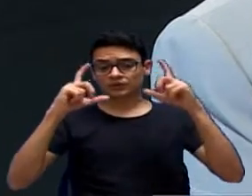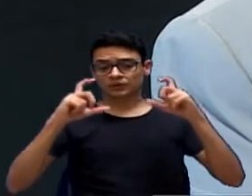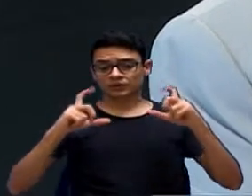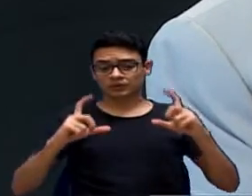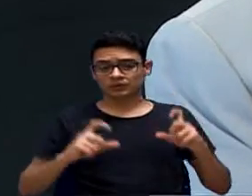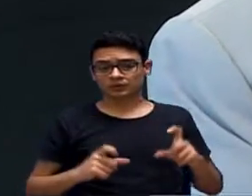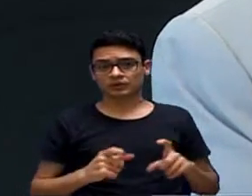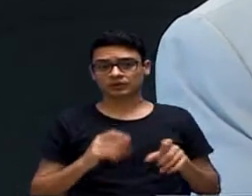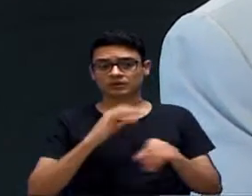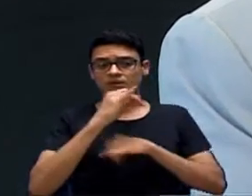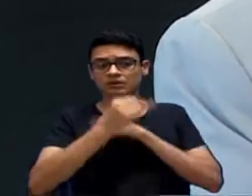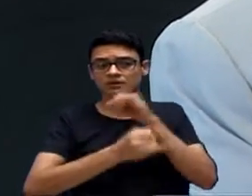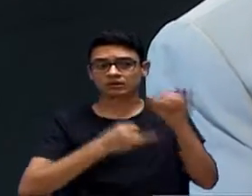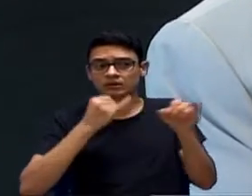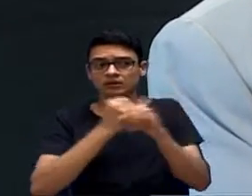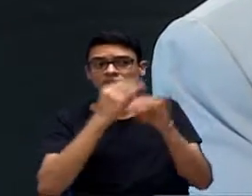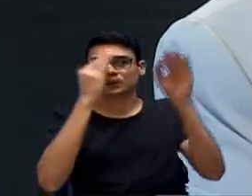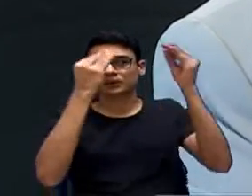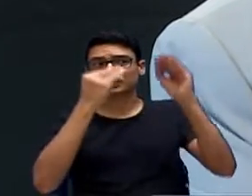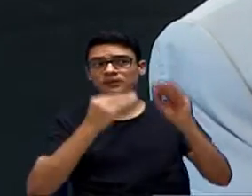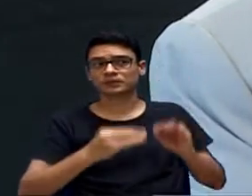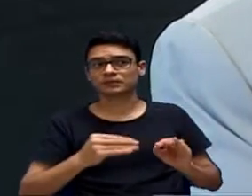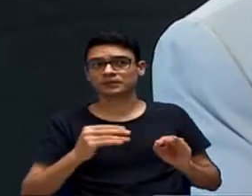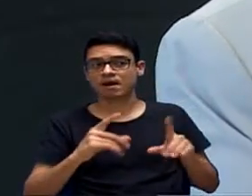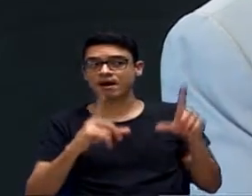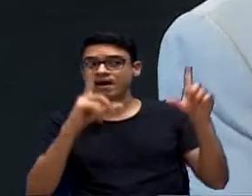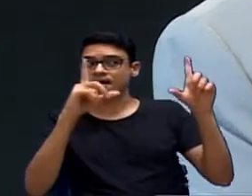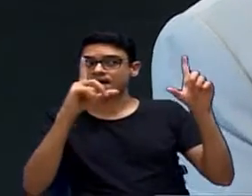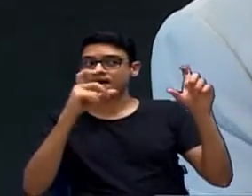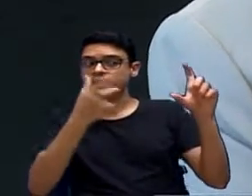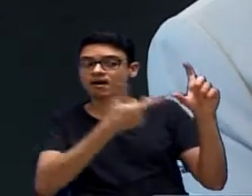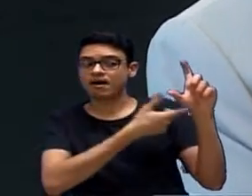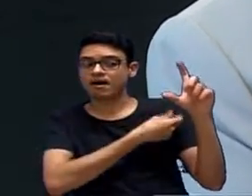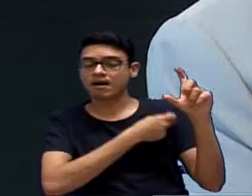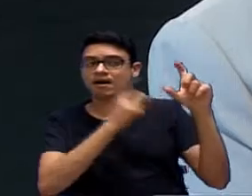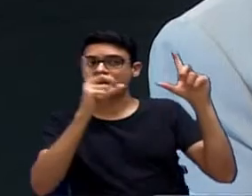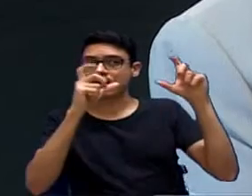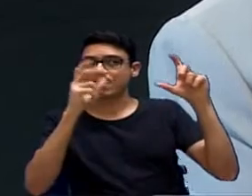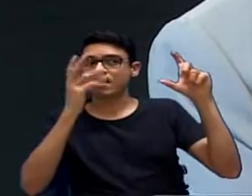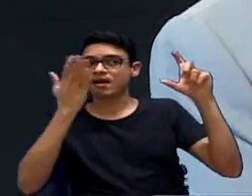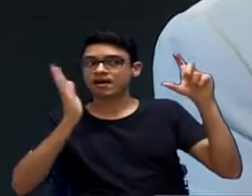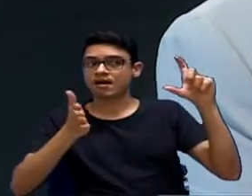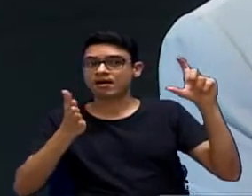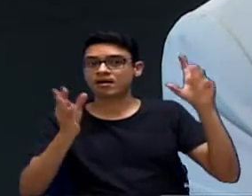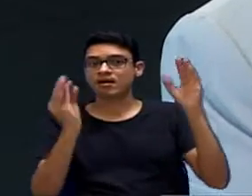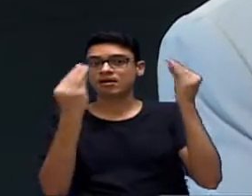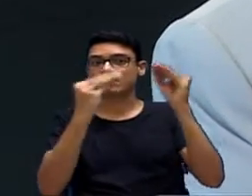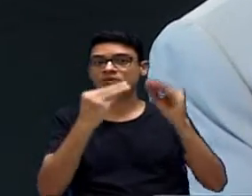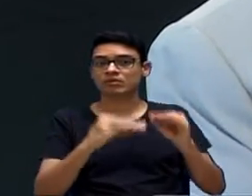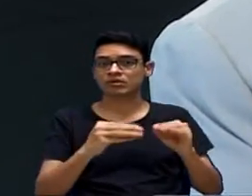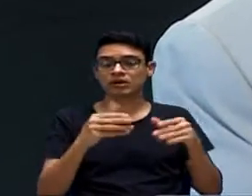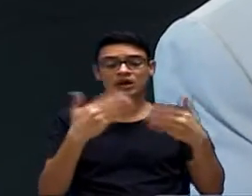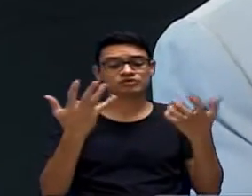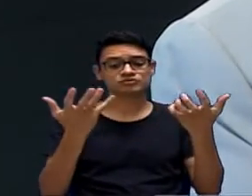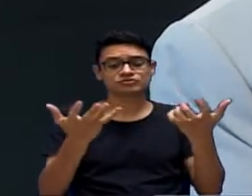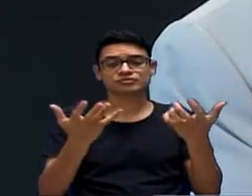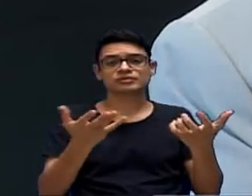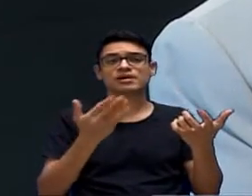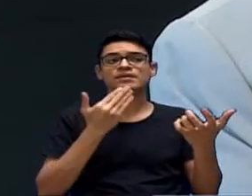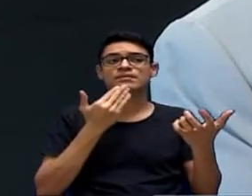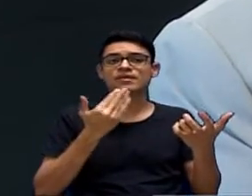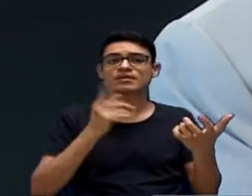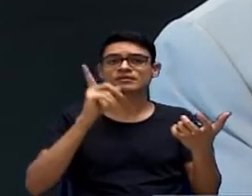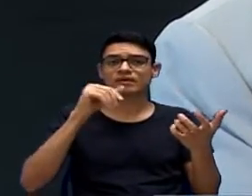todos, a maioria faz isso, as pessoas que recebem a vacina. Portanto, que nós pediríamos, de fato, era transparência nisso. Transparência.